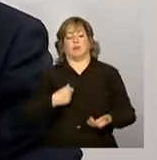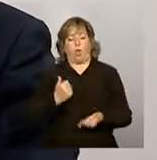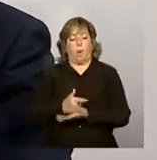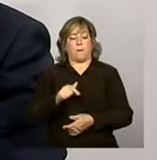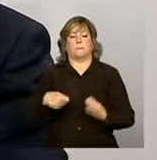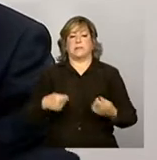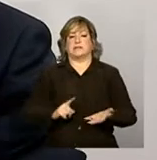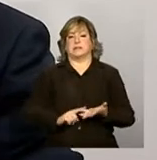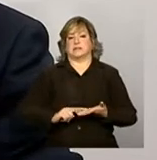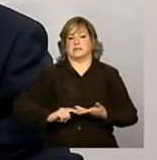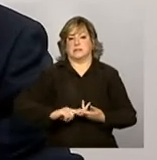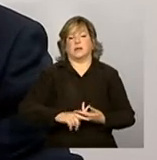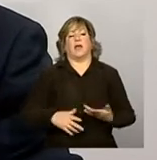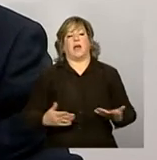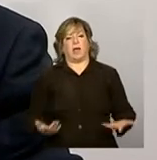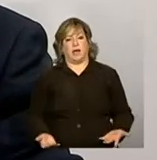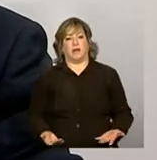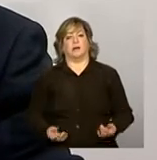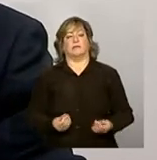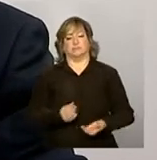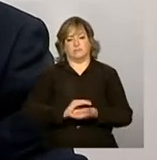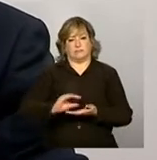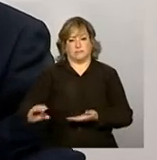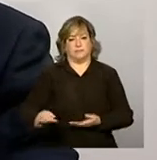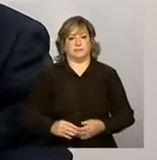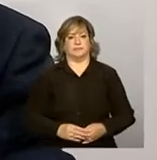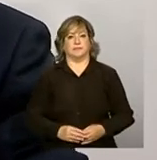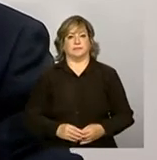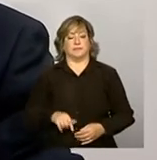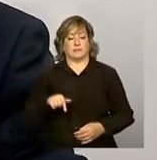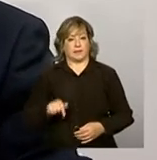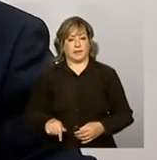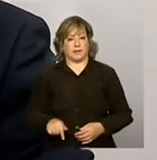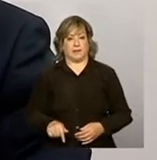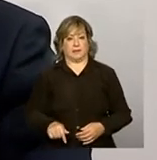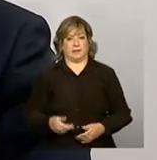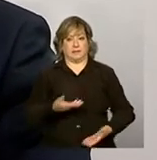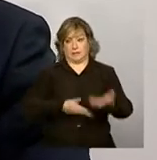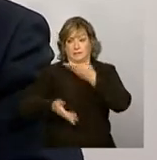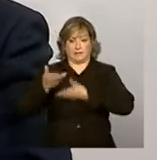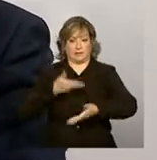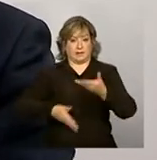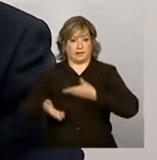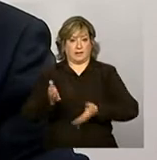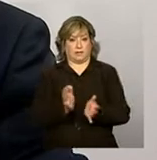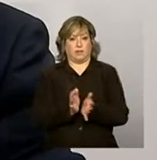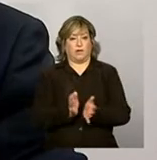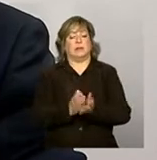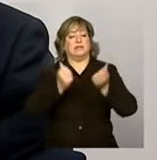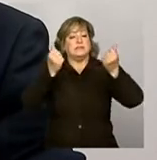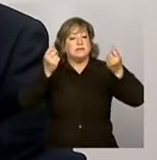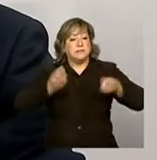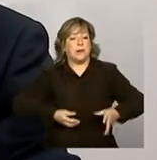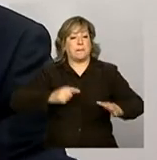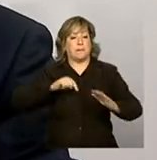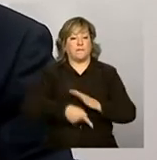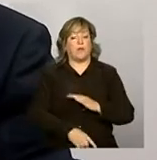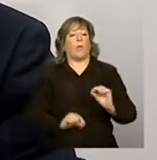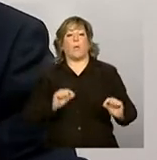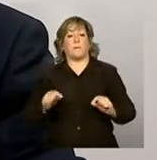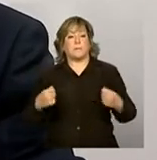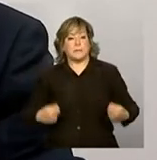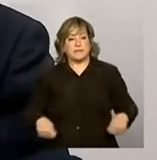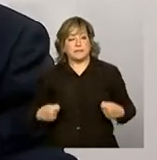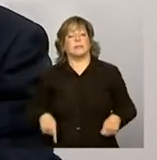Então, a articulação intersetorial, ela dá respaldo, ela compartilha a responsabilidade e ela